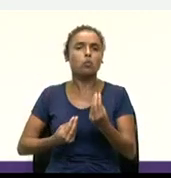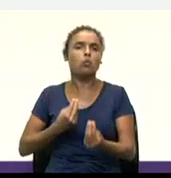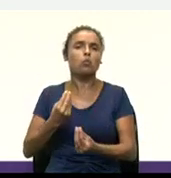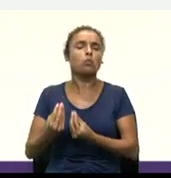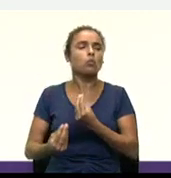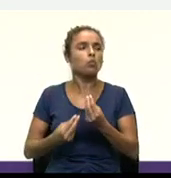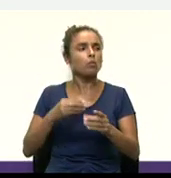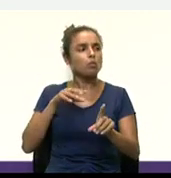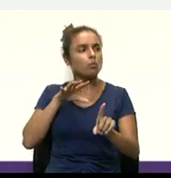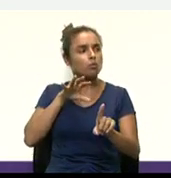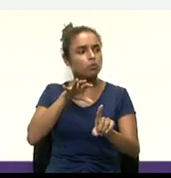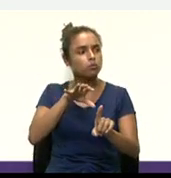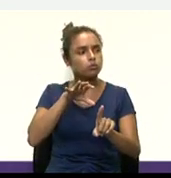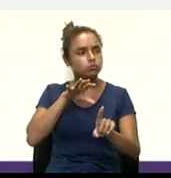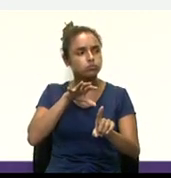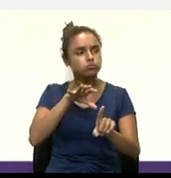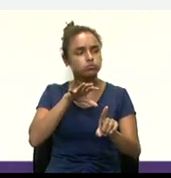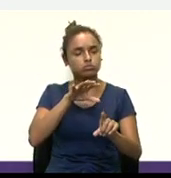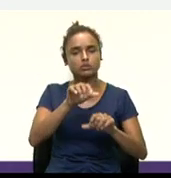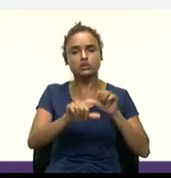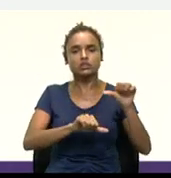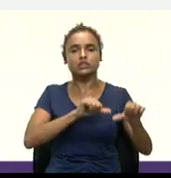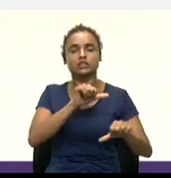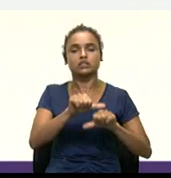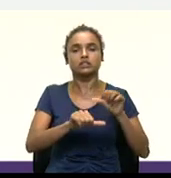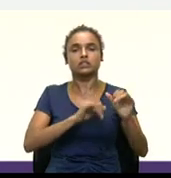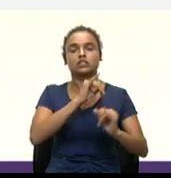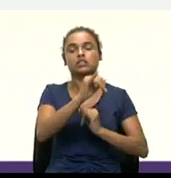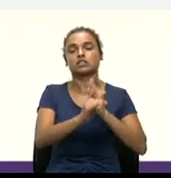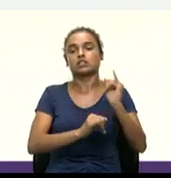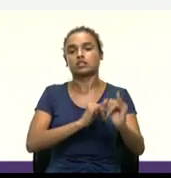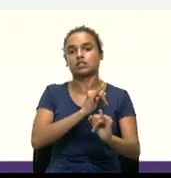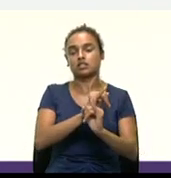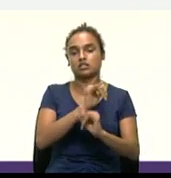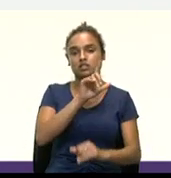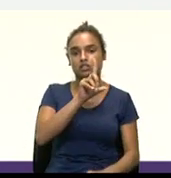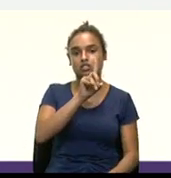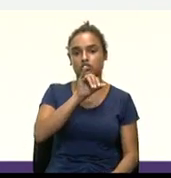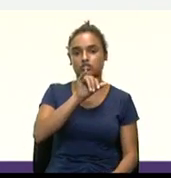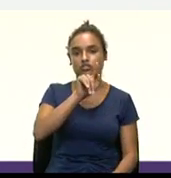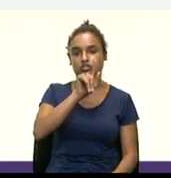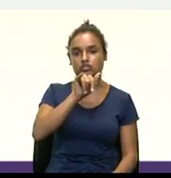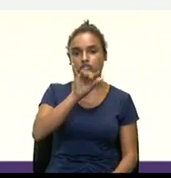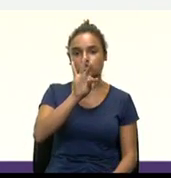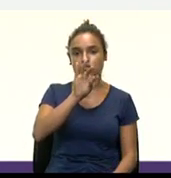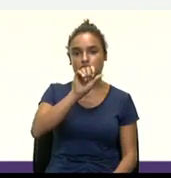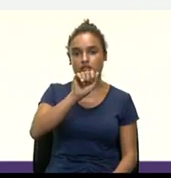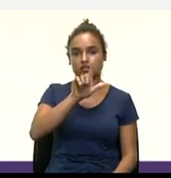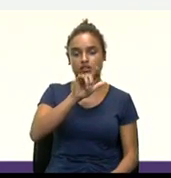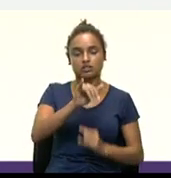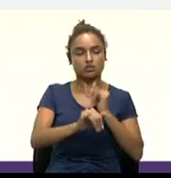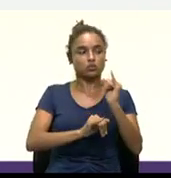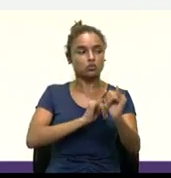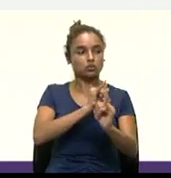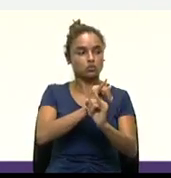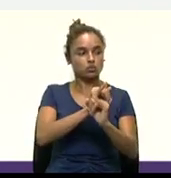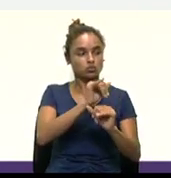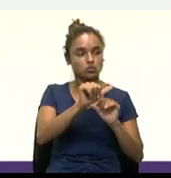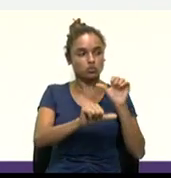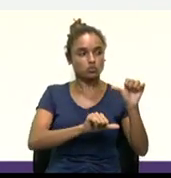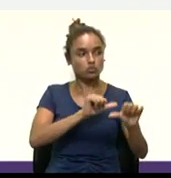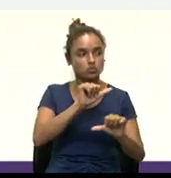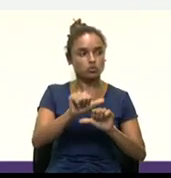impactos da transformação digital. Então, seguindo ali ainda ao quadro, os